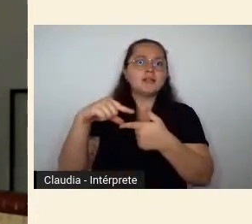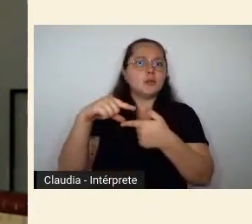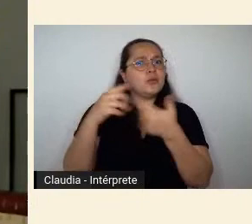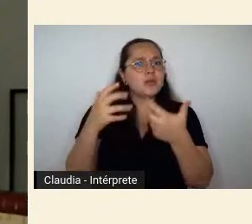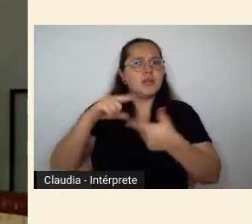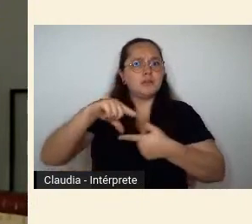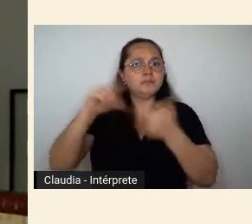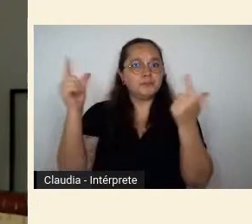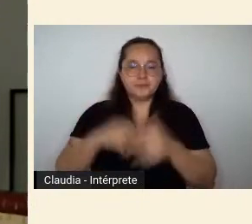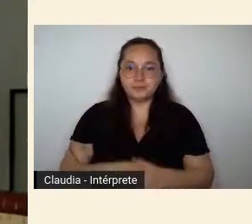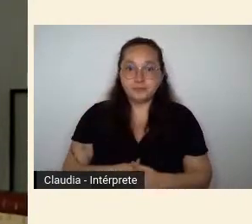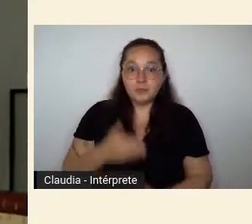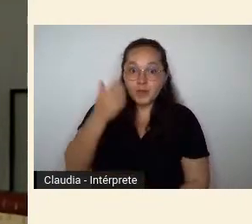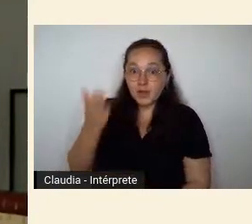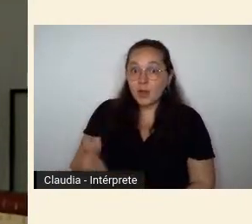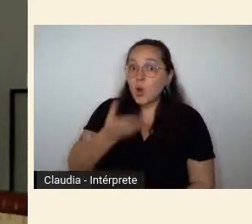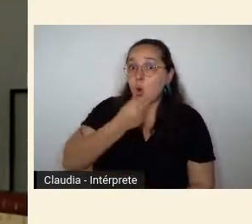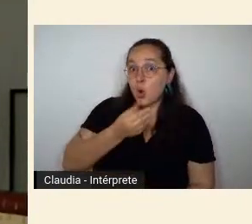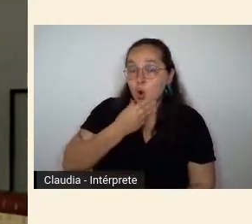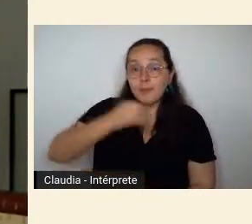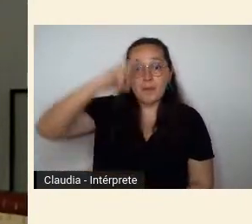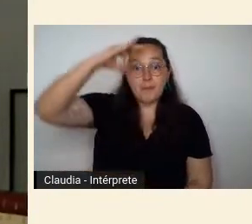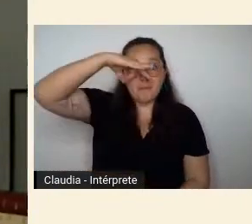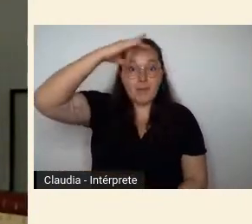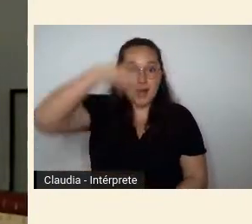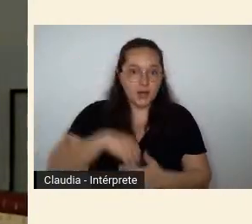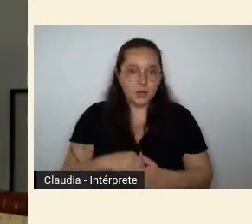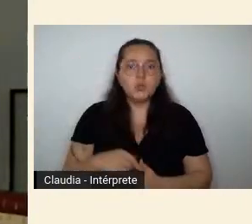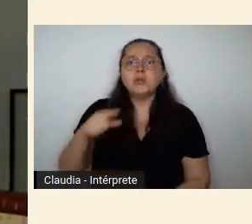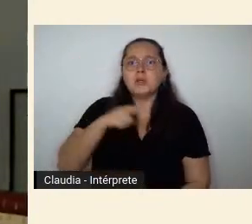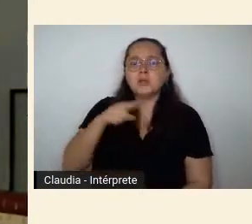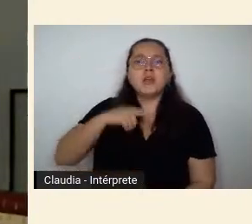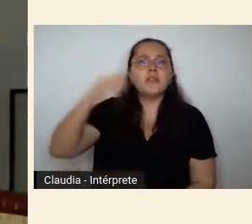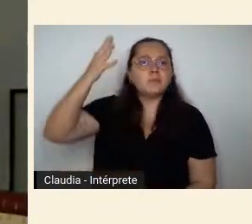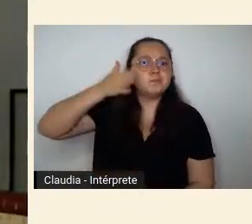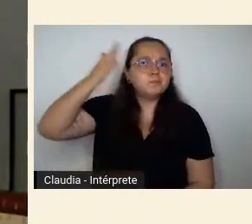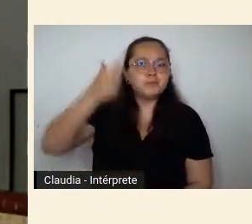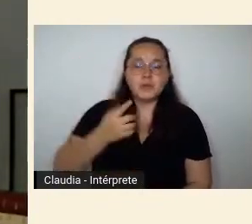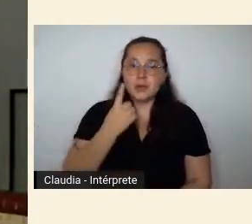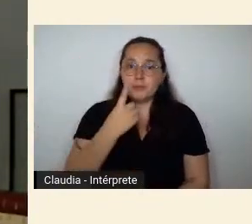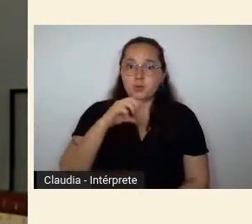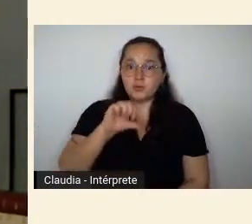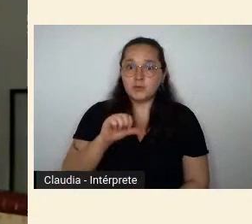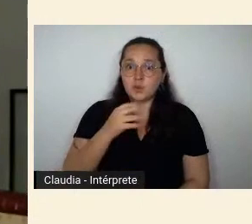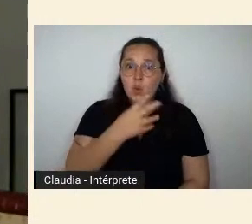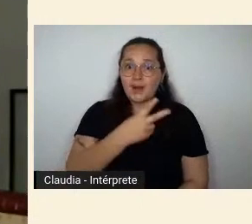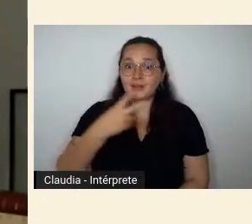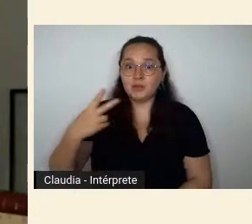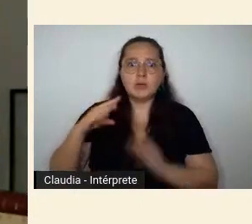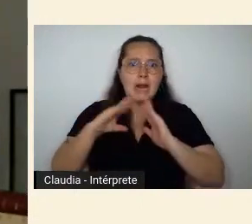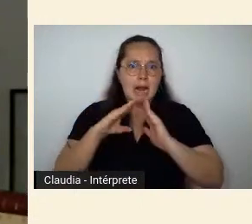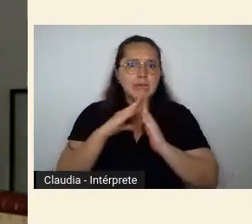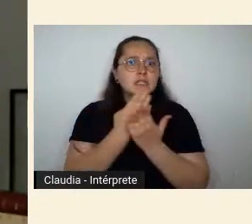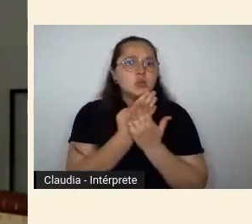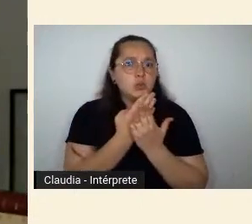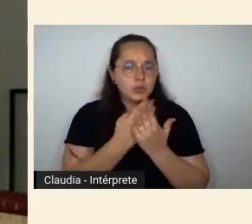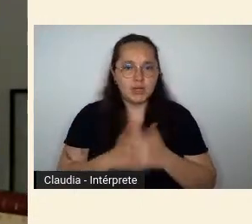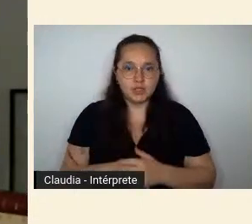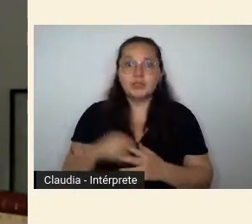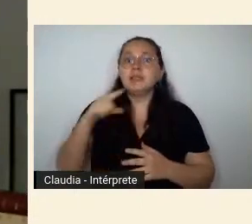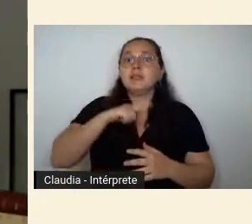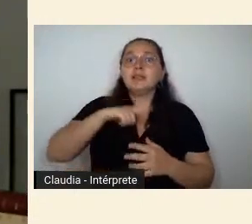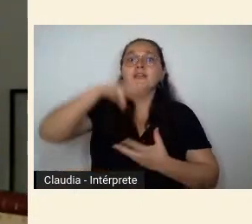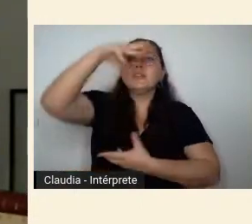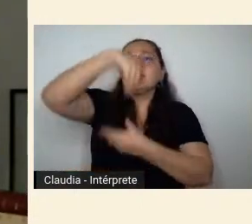Mario de Andrade em seu famoso relato de 1942 para a Casa do Estudante um balanço de 20 anos da semana realizado no Palácio do